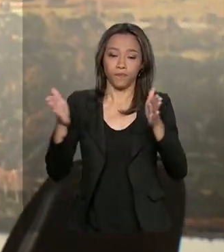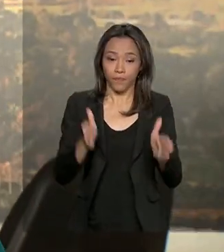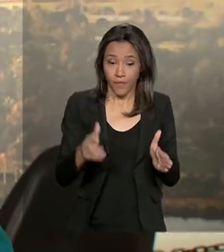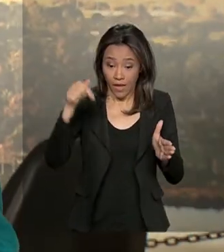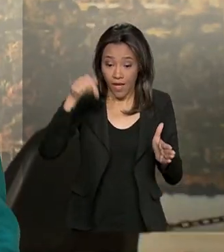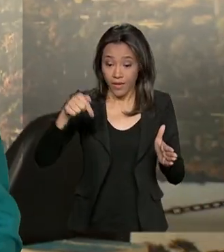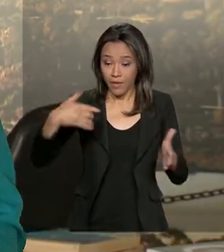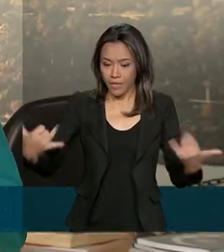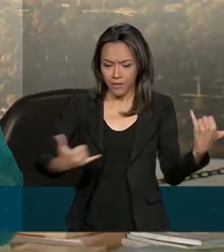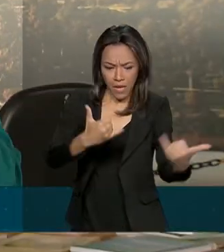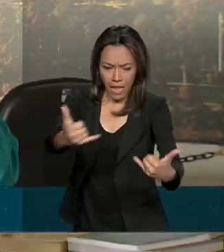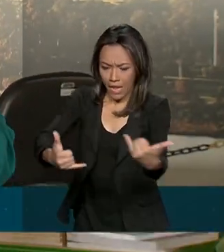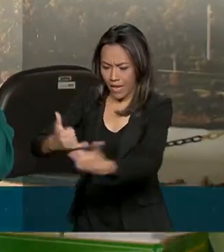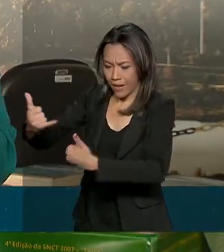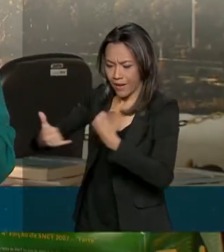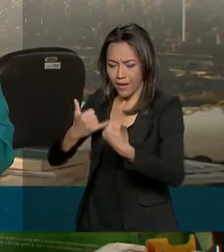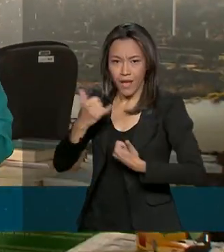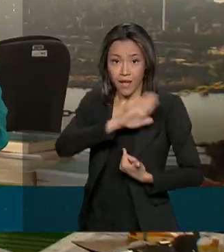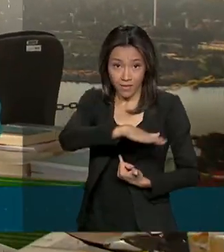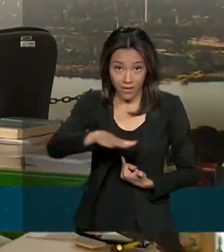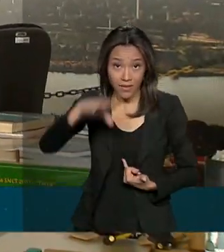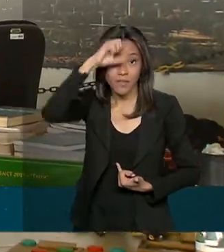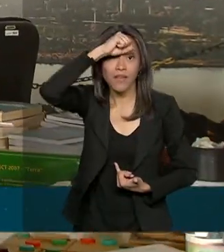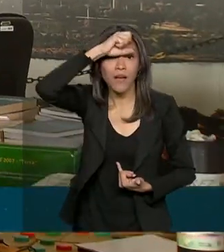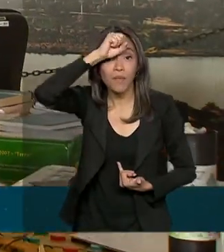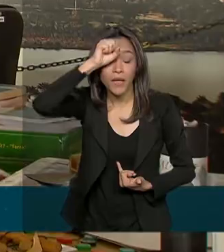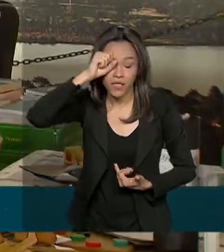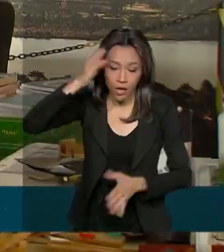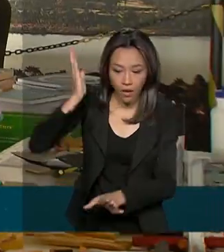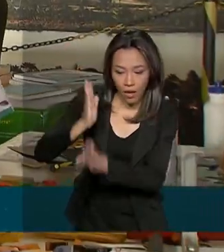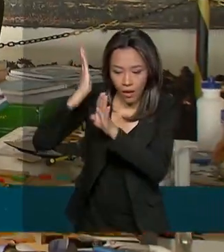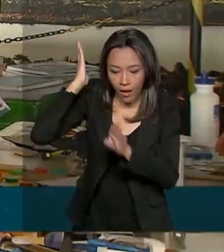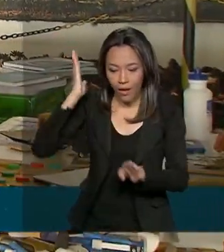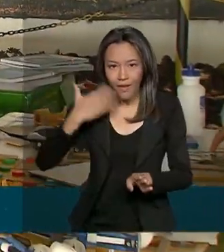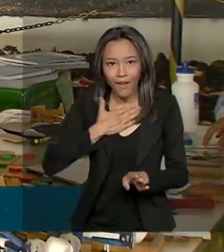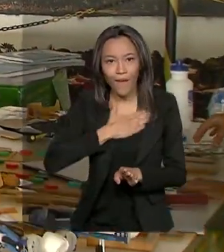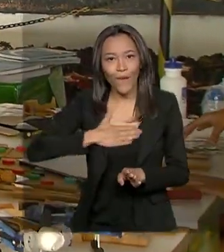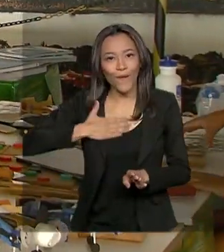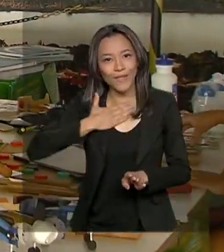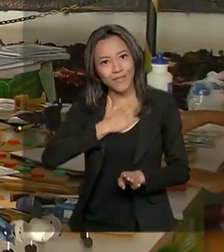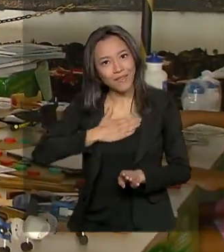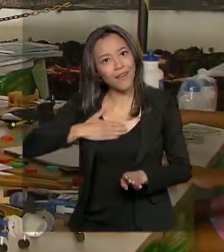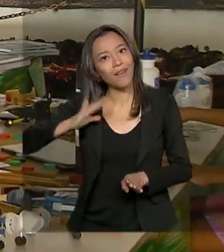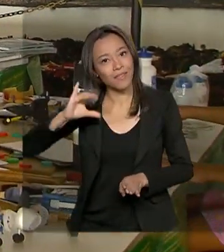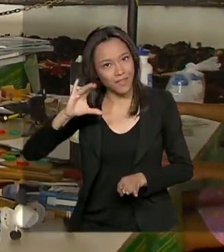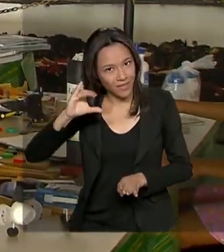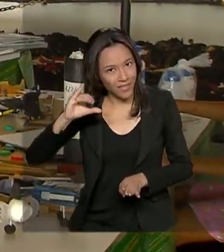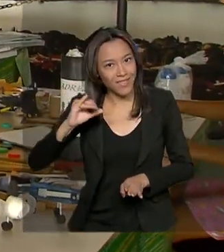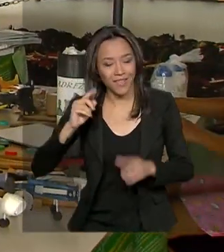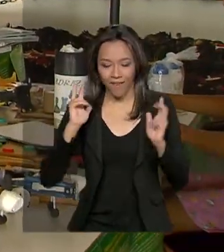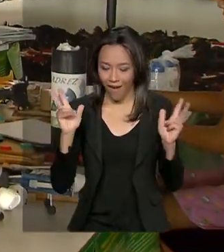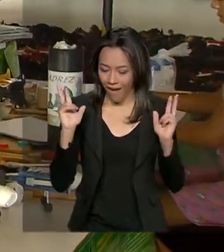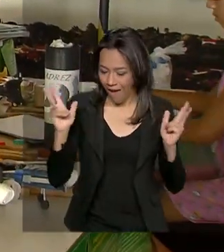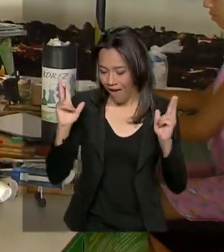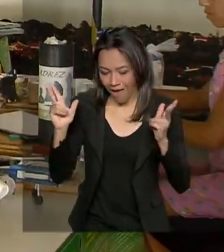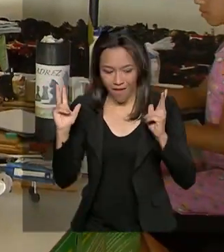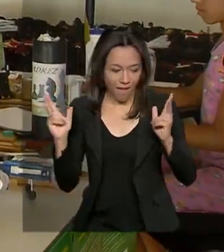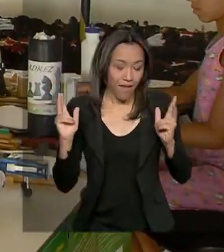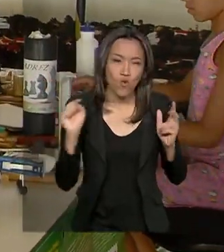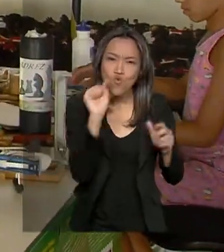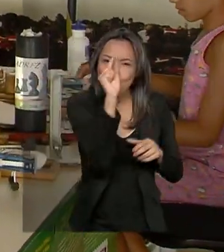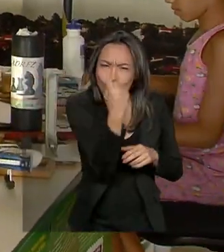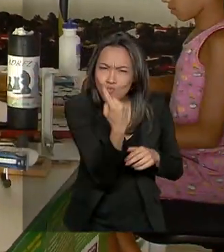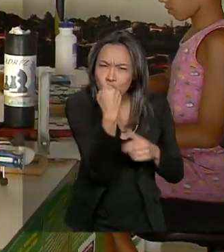esses brinquedos lúdicos, a criançada aprende a descobrir e gostar de ciência com diversão. Um dos